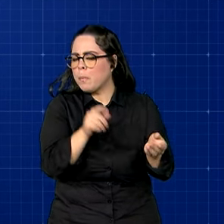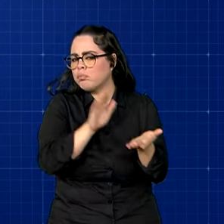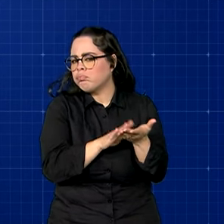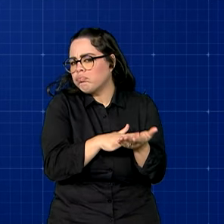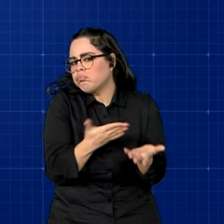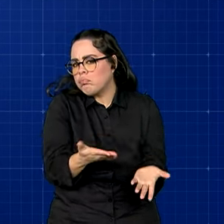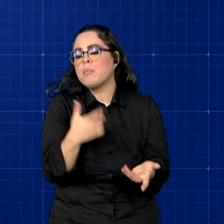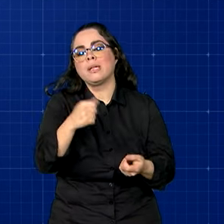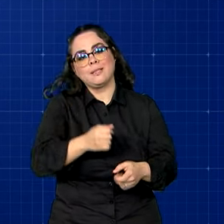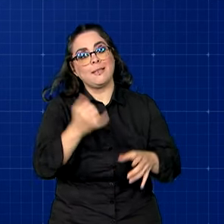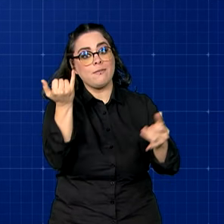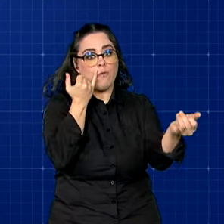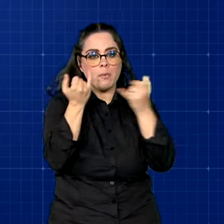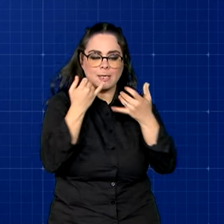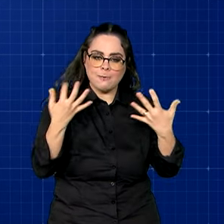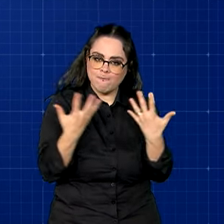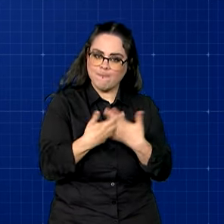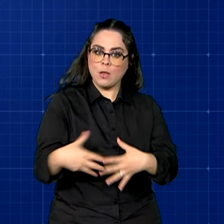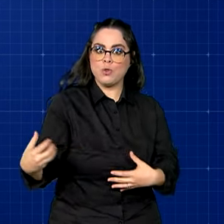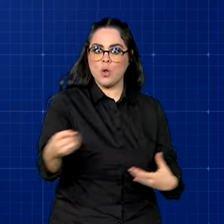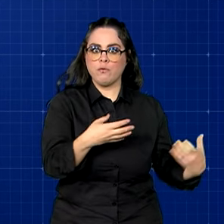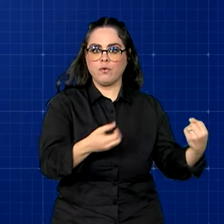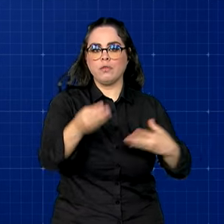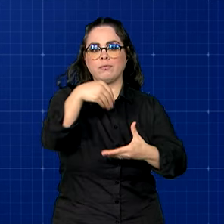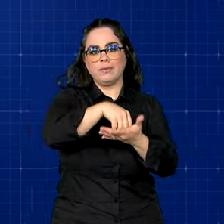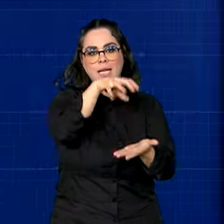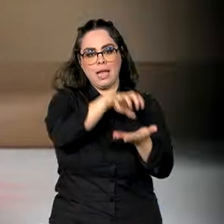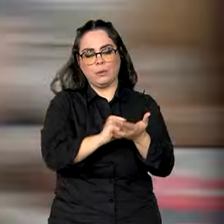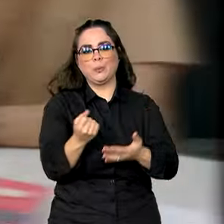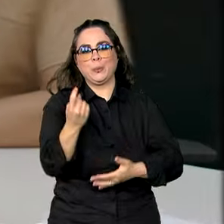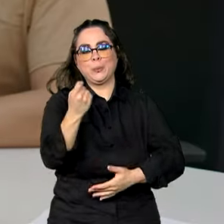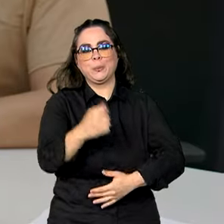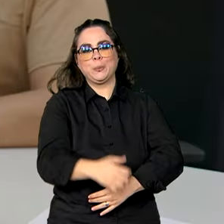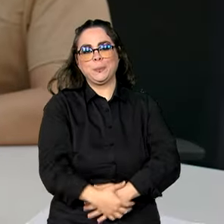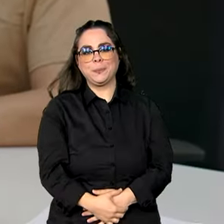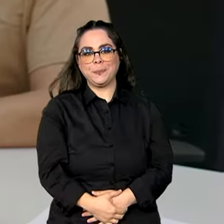necessário manter os dados sempre atualizados no Cadastro Único.